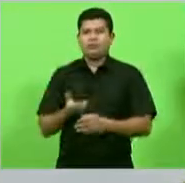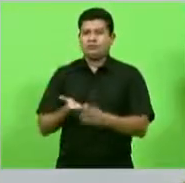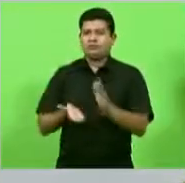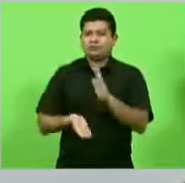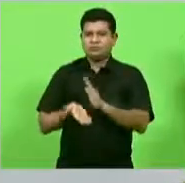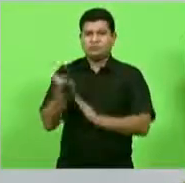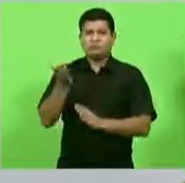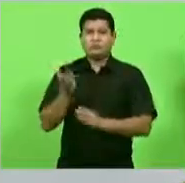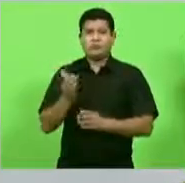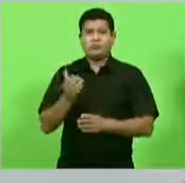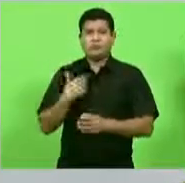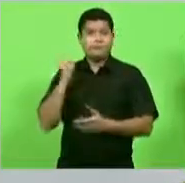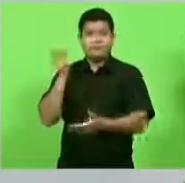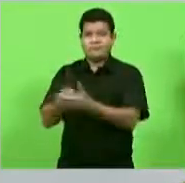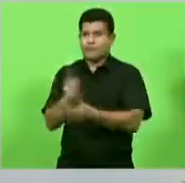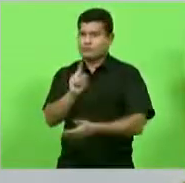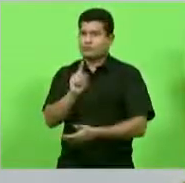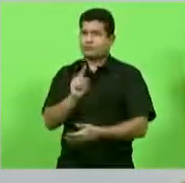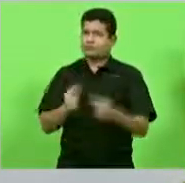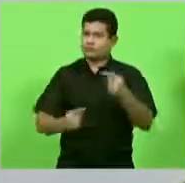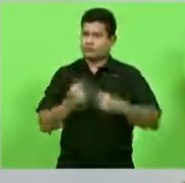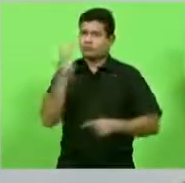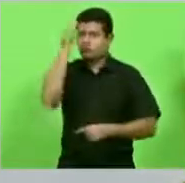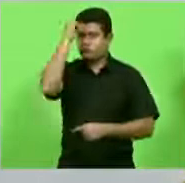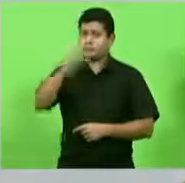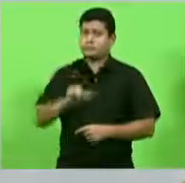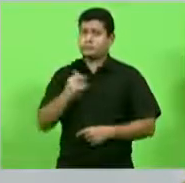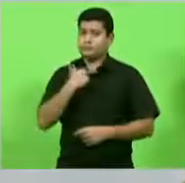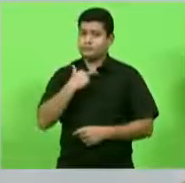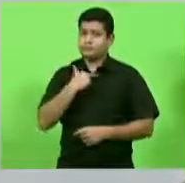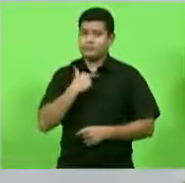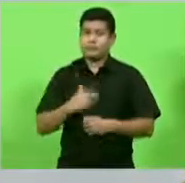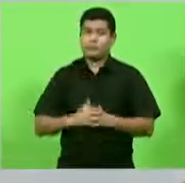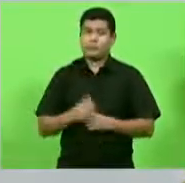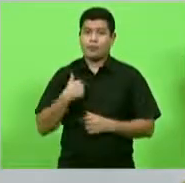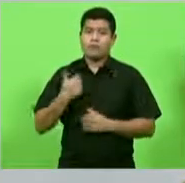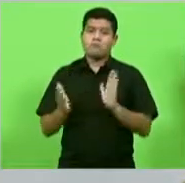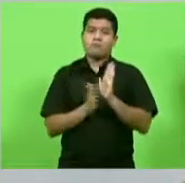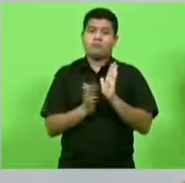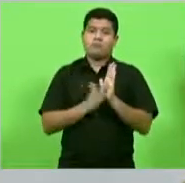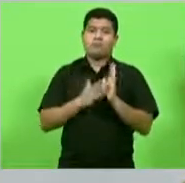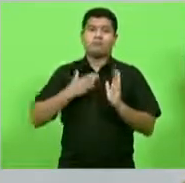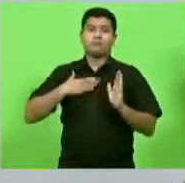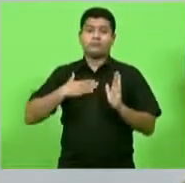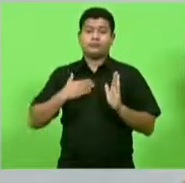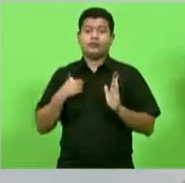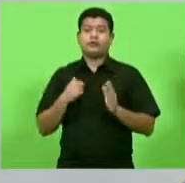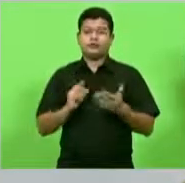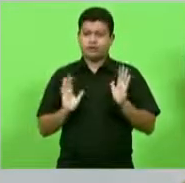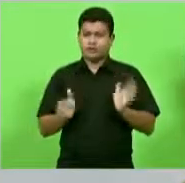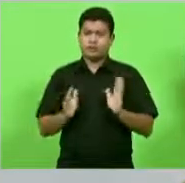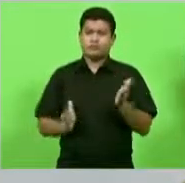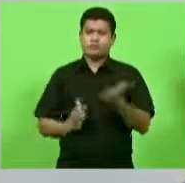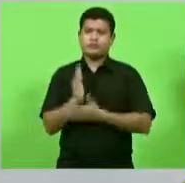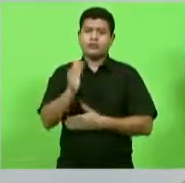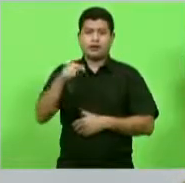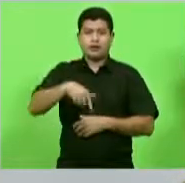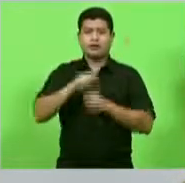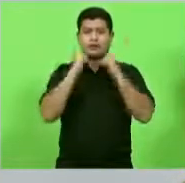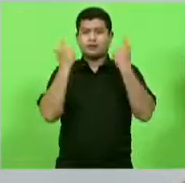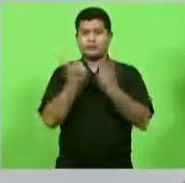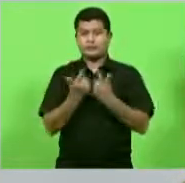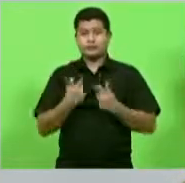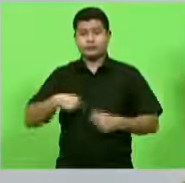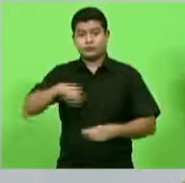forma não impulsionada paga porque ele não pode pelo menos nessa minha proposta que já foi aprovada pela casa então nós